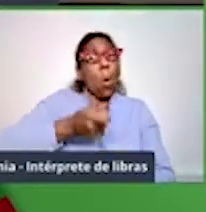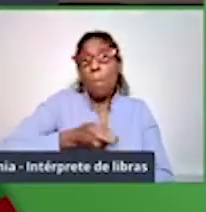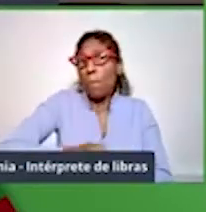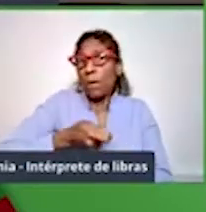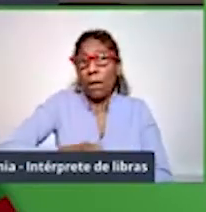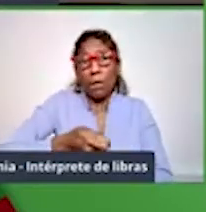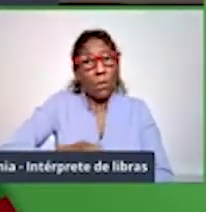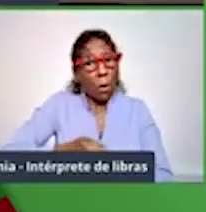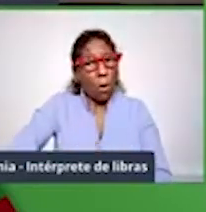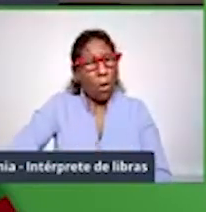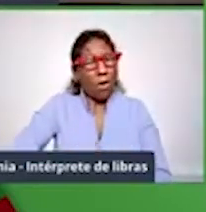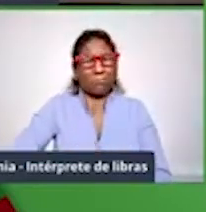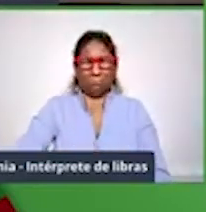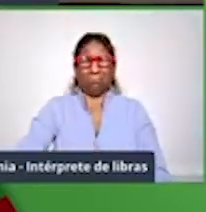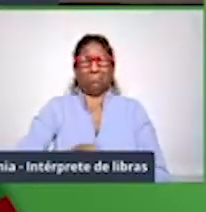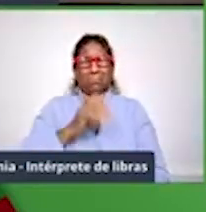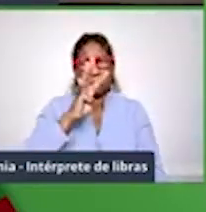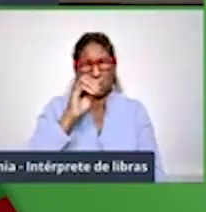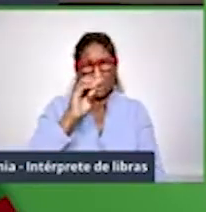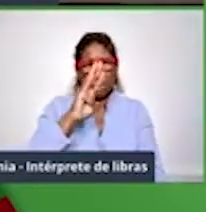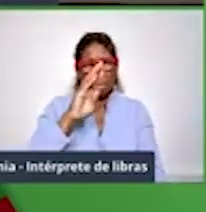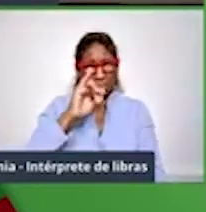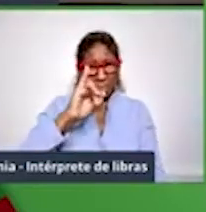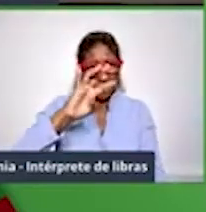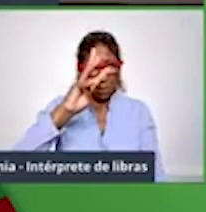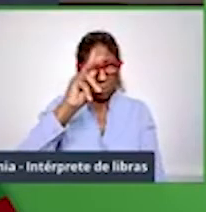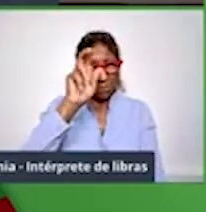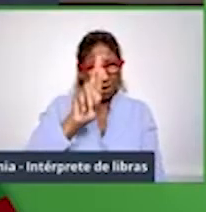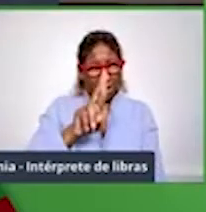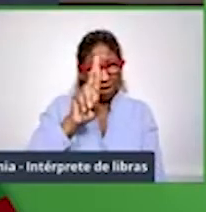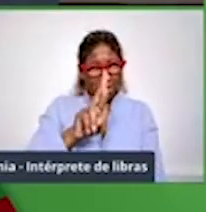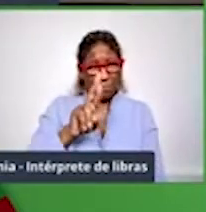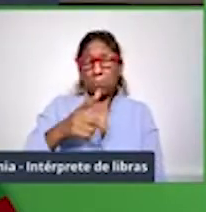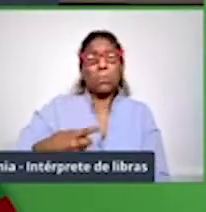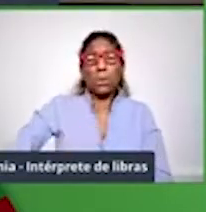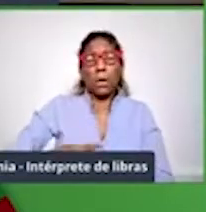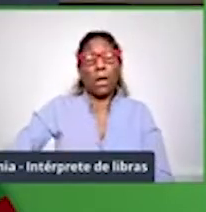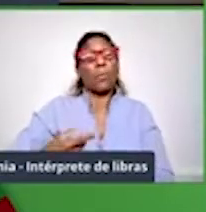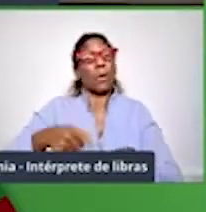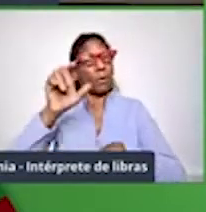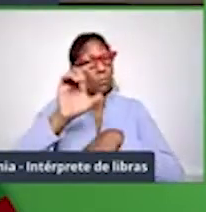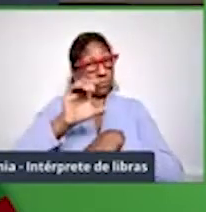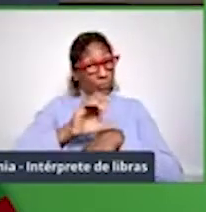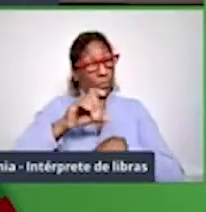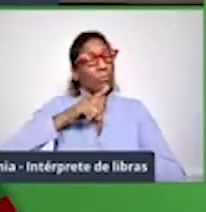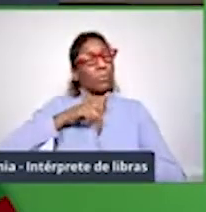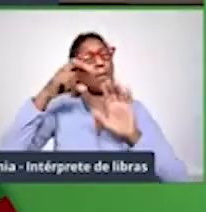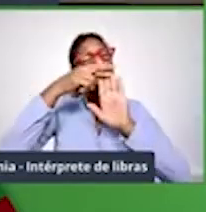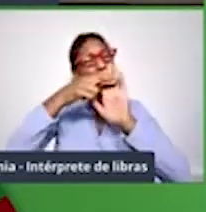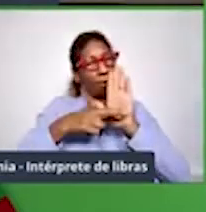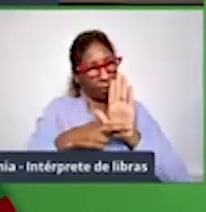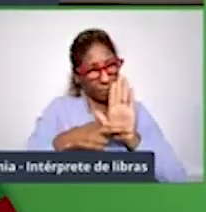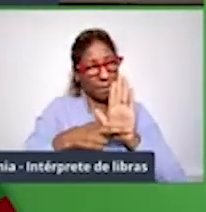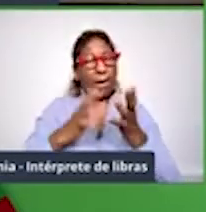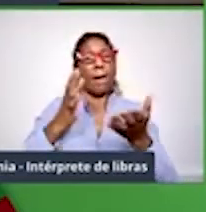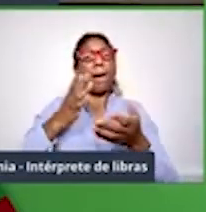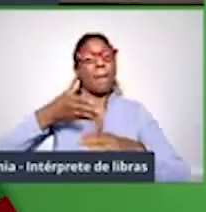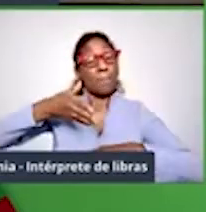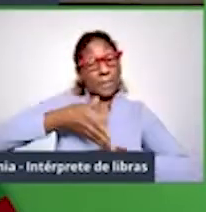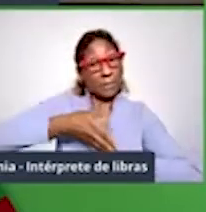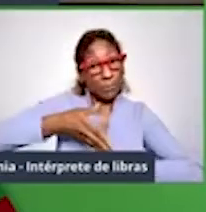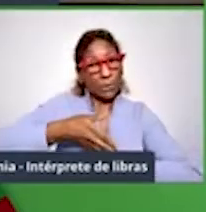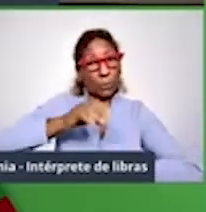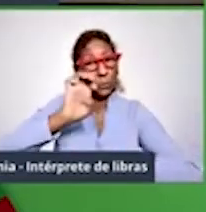transferência que está aí aparecendo, esses 40 bilhões de reais, são porque a Constituição define a participação dos